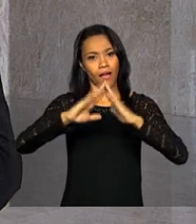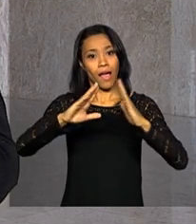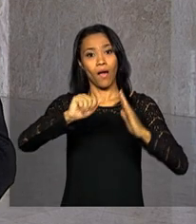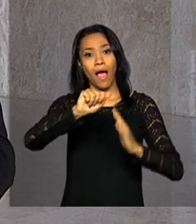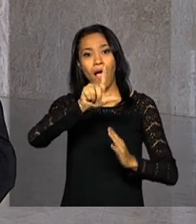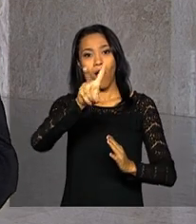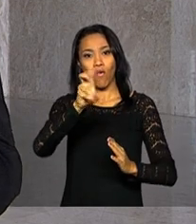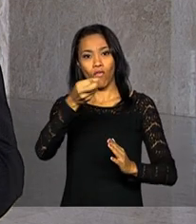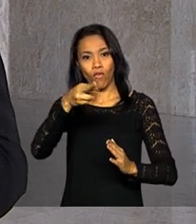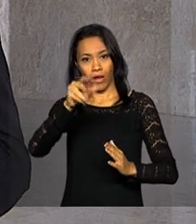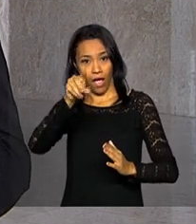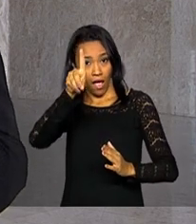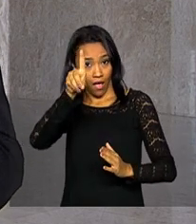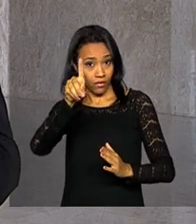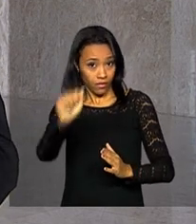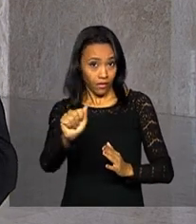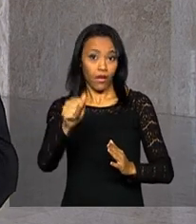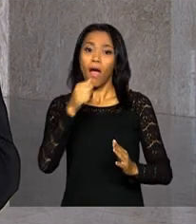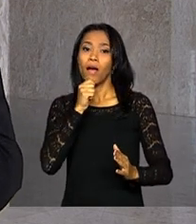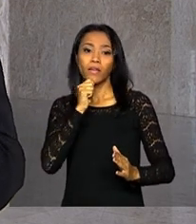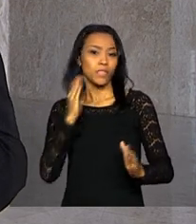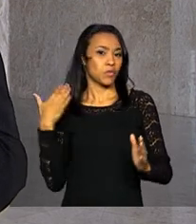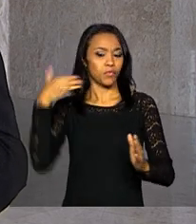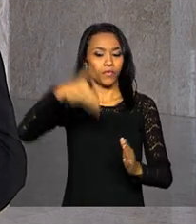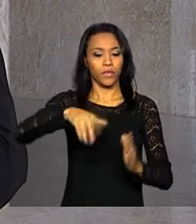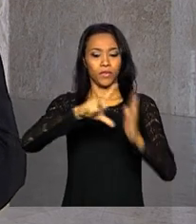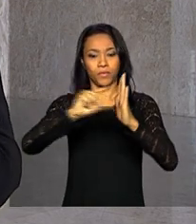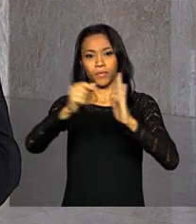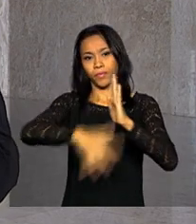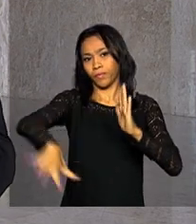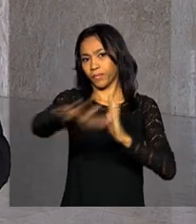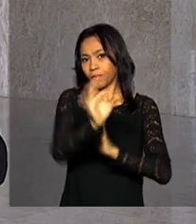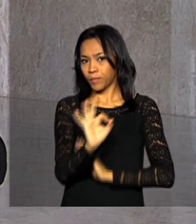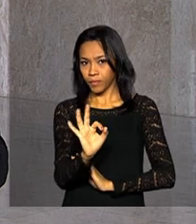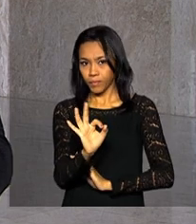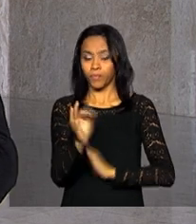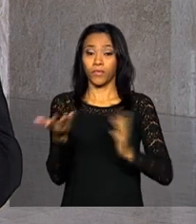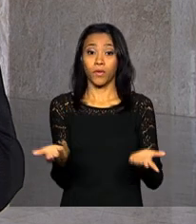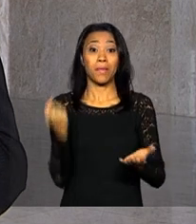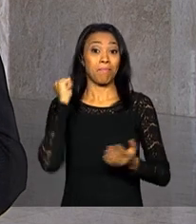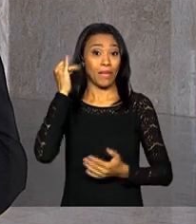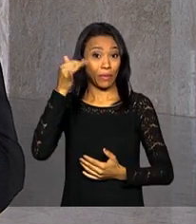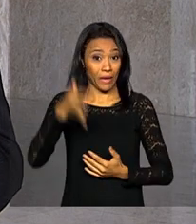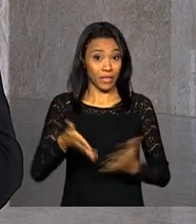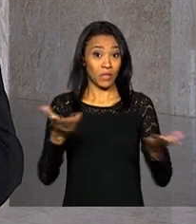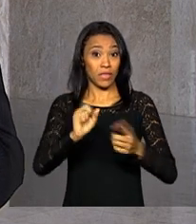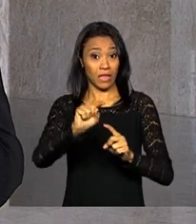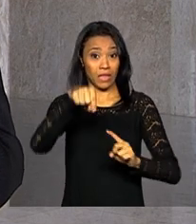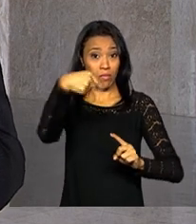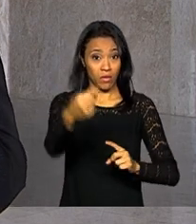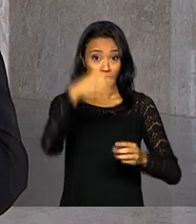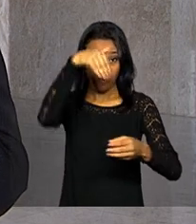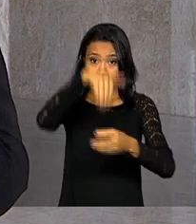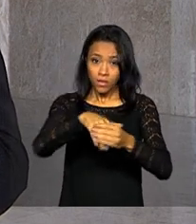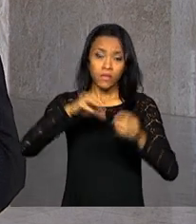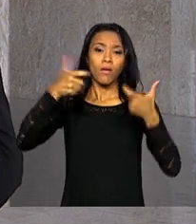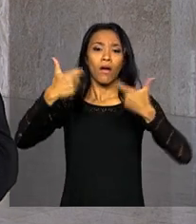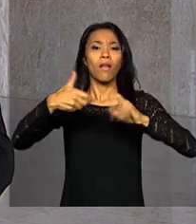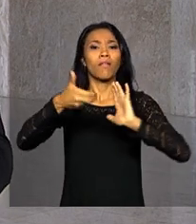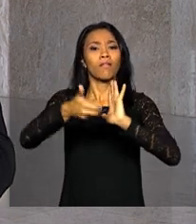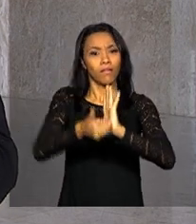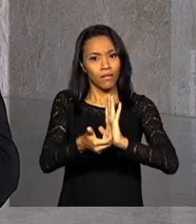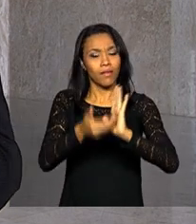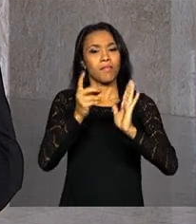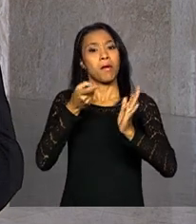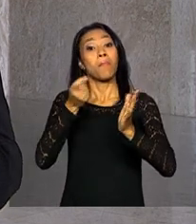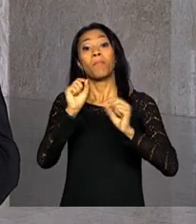da República, ainda não veio para cá, para o Palácio do Planalto. Bom, na madrugada de hoje, depois da votação na Câmara dos Deputados